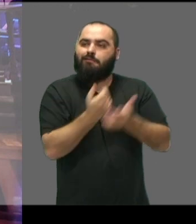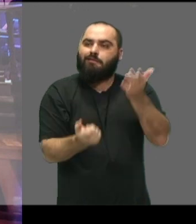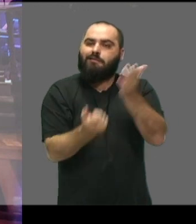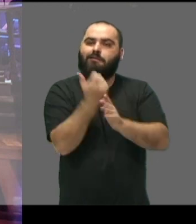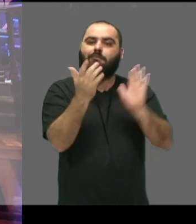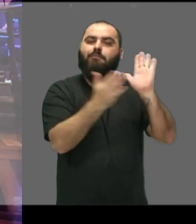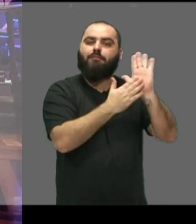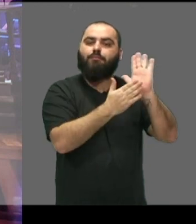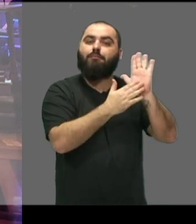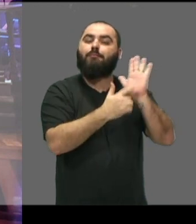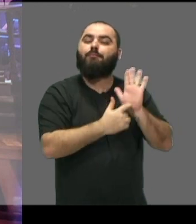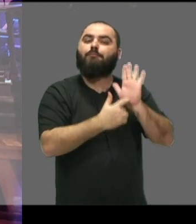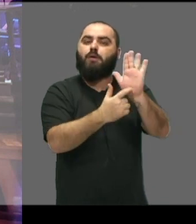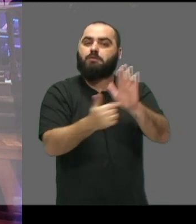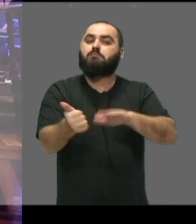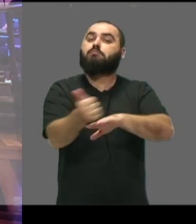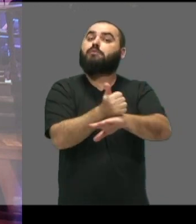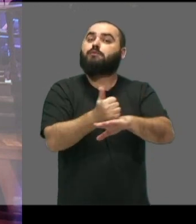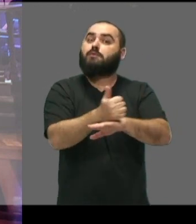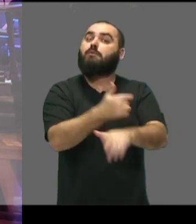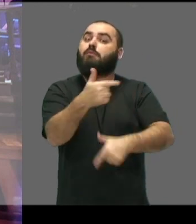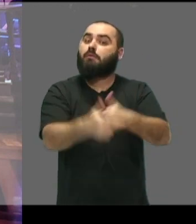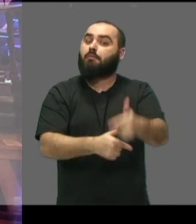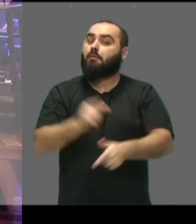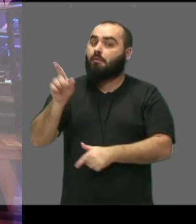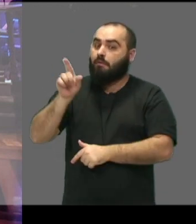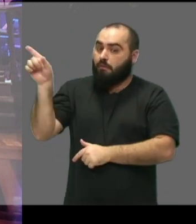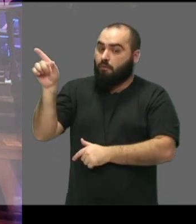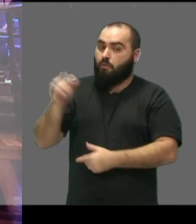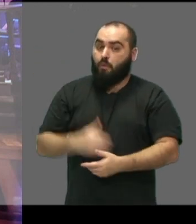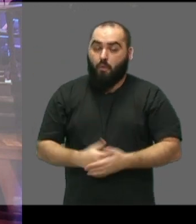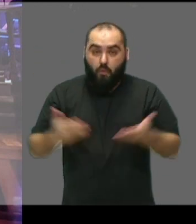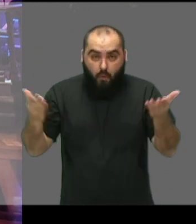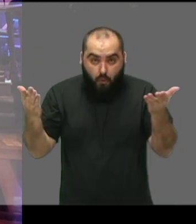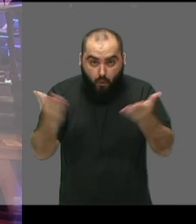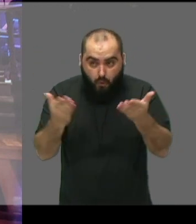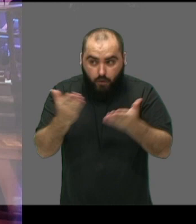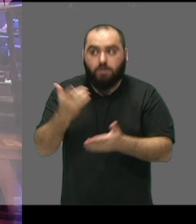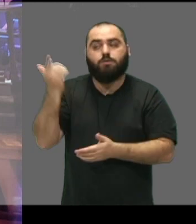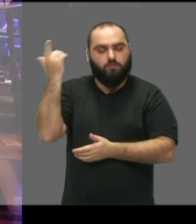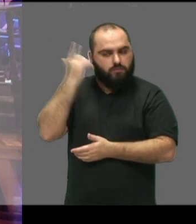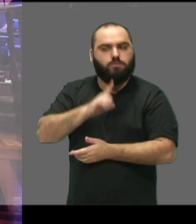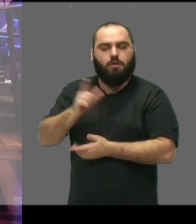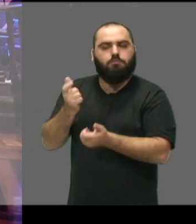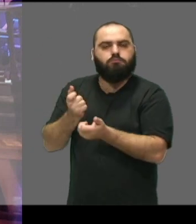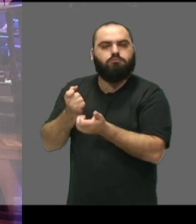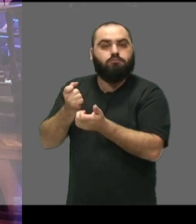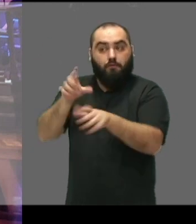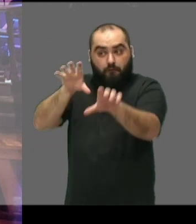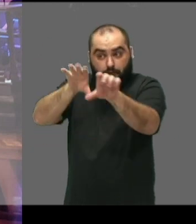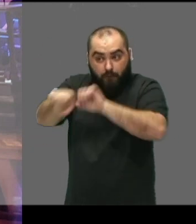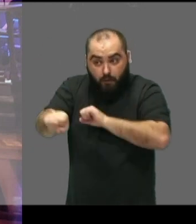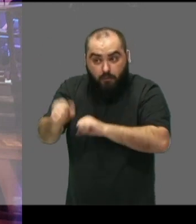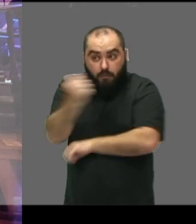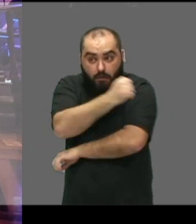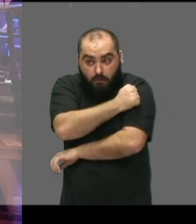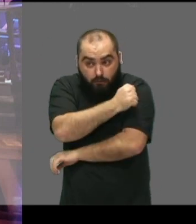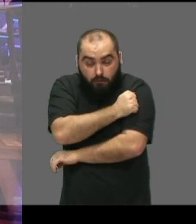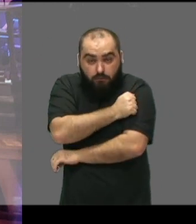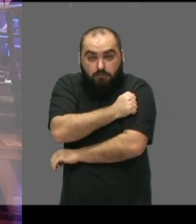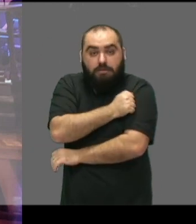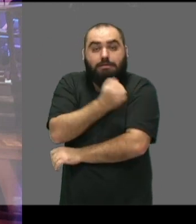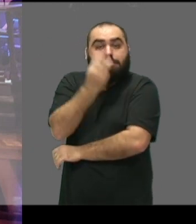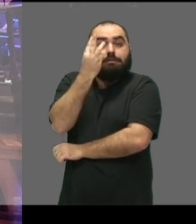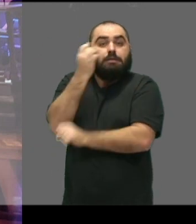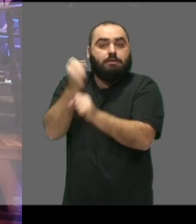realmente um trabalho profissional. É importante dizer que hoje a gente dá essa incumbência para os alunos, só se forma aquele aluno que depois